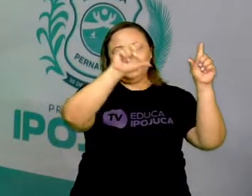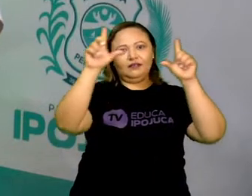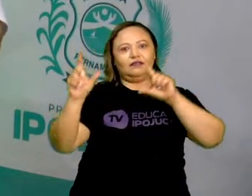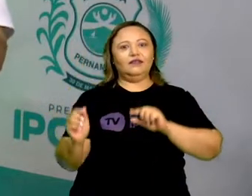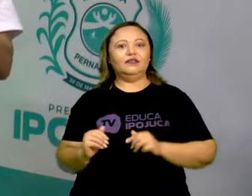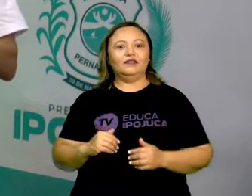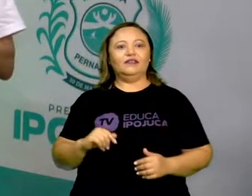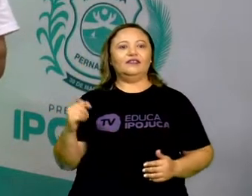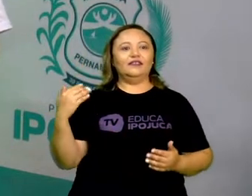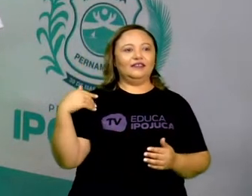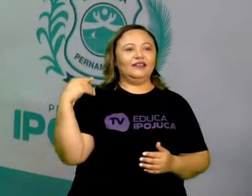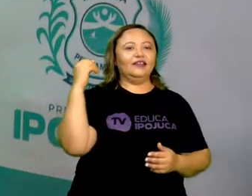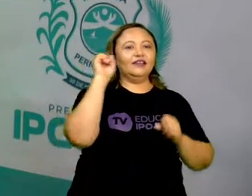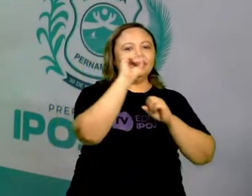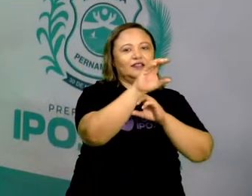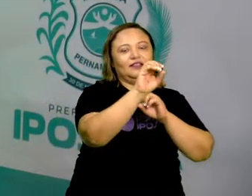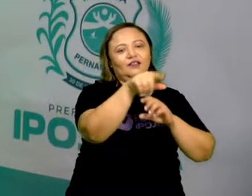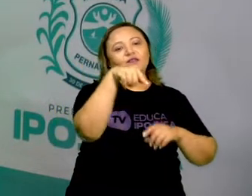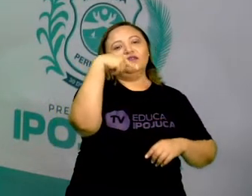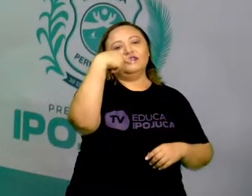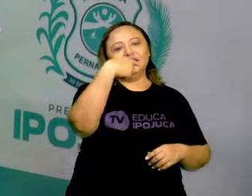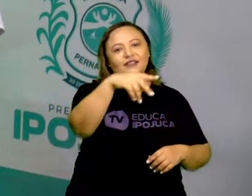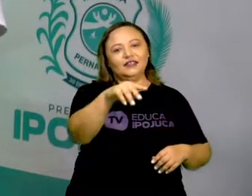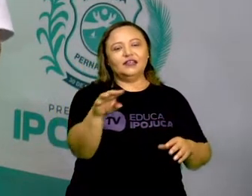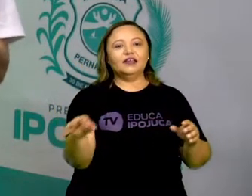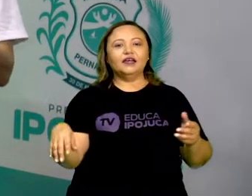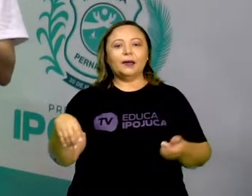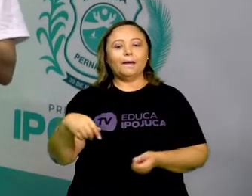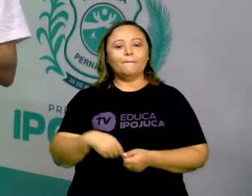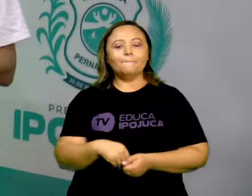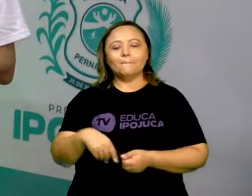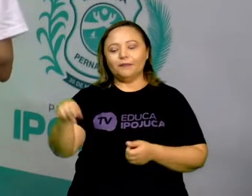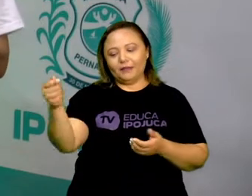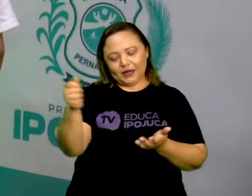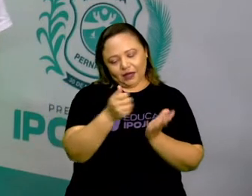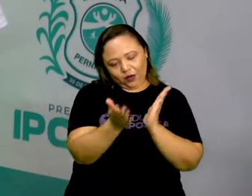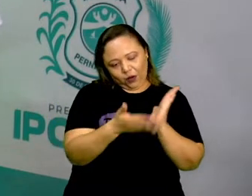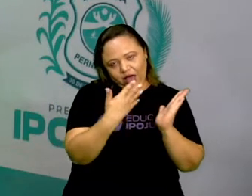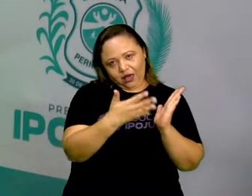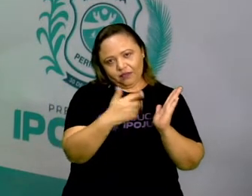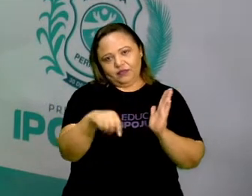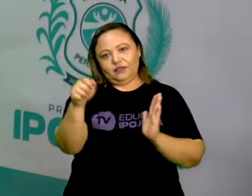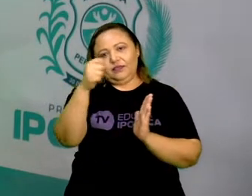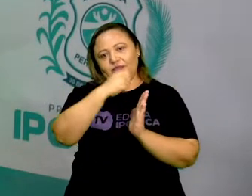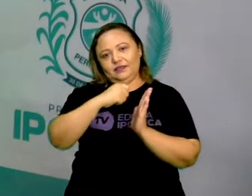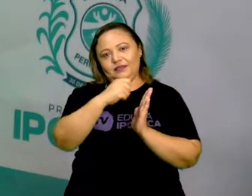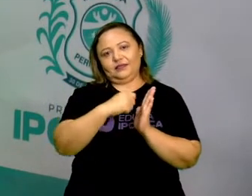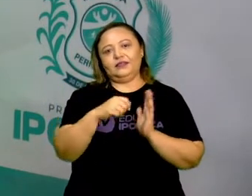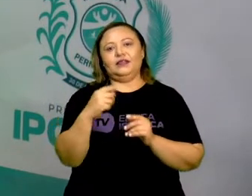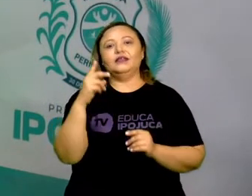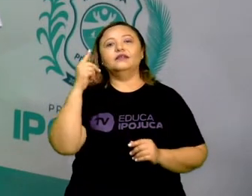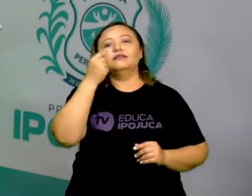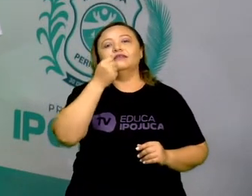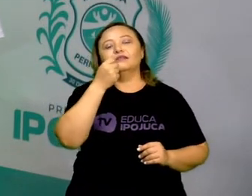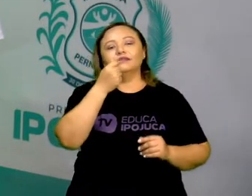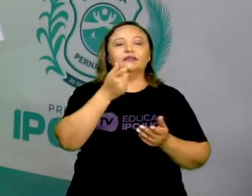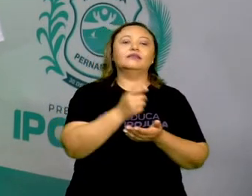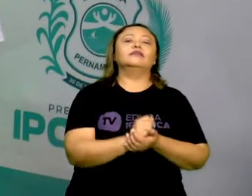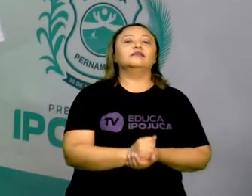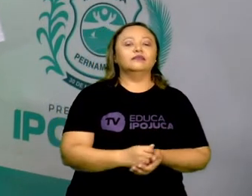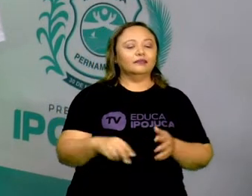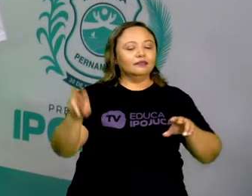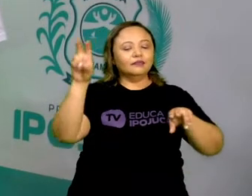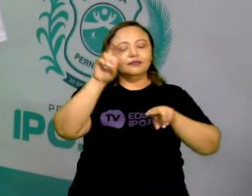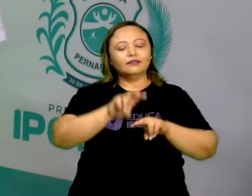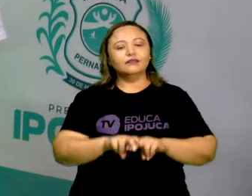até você. Preparadas? Então, pega aí o caderno, o lápis, a borracha e vamos sentar naquele